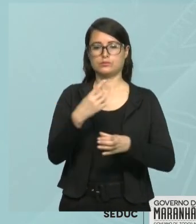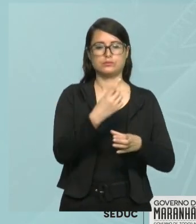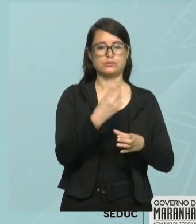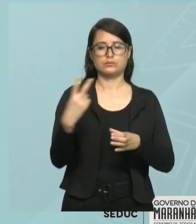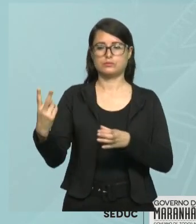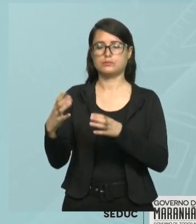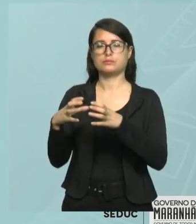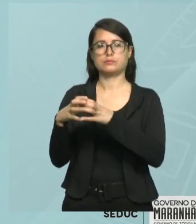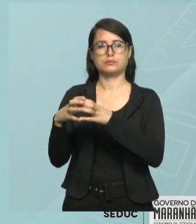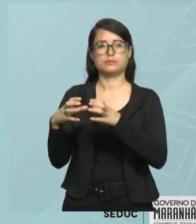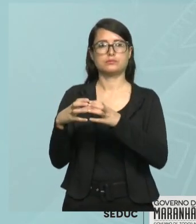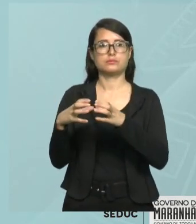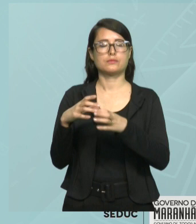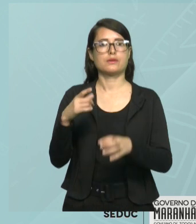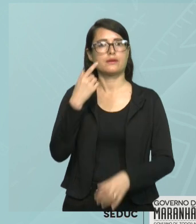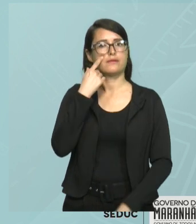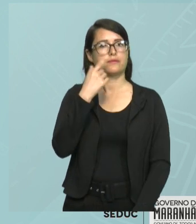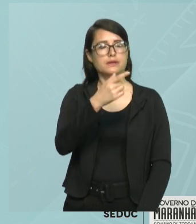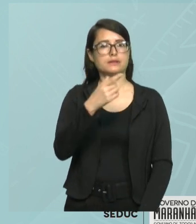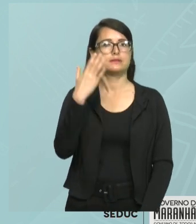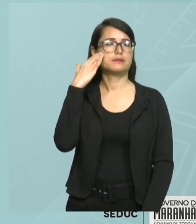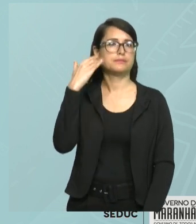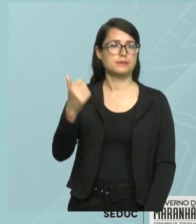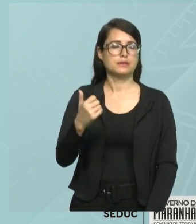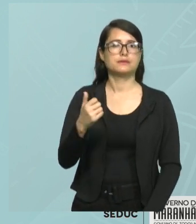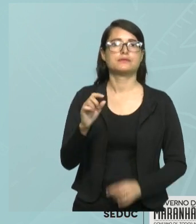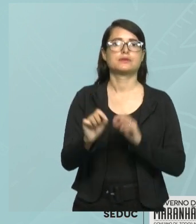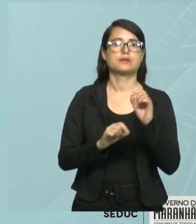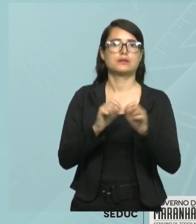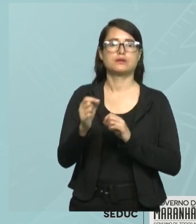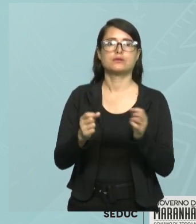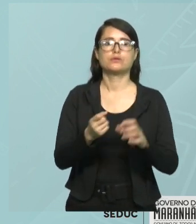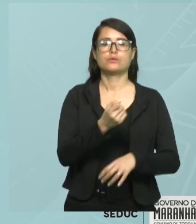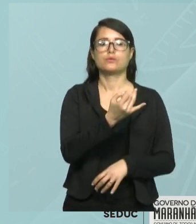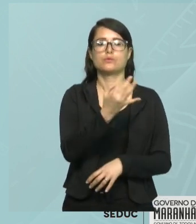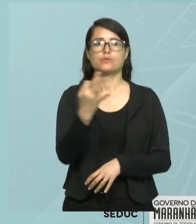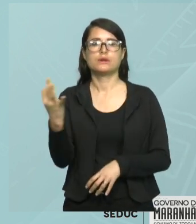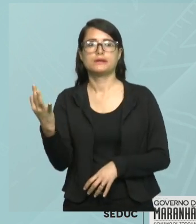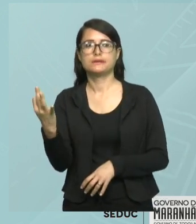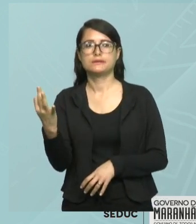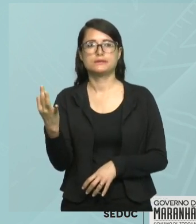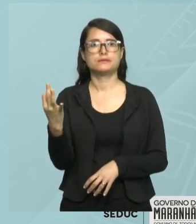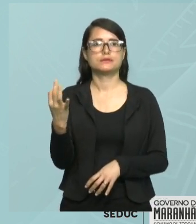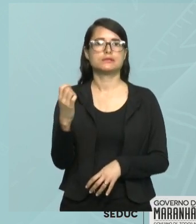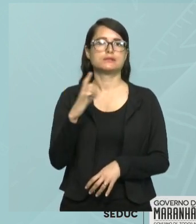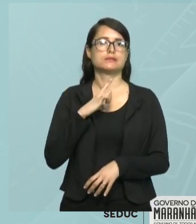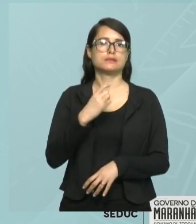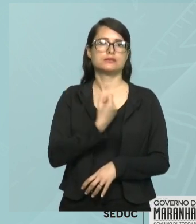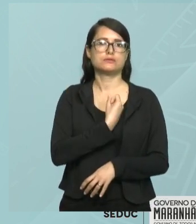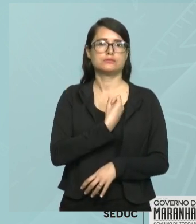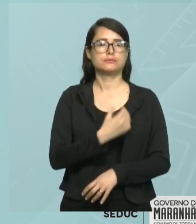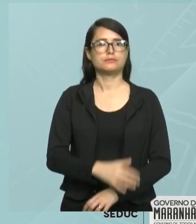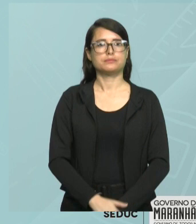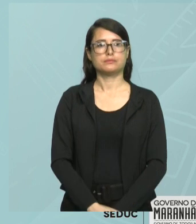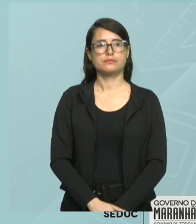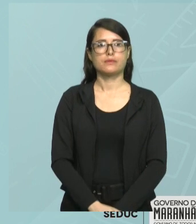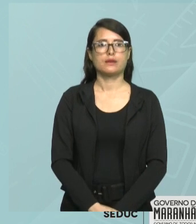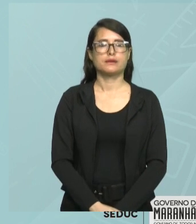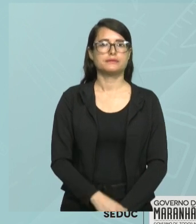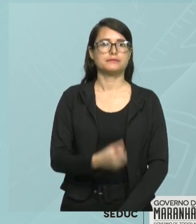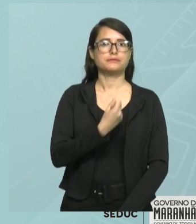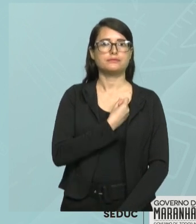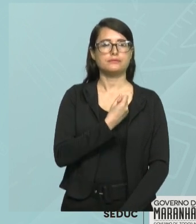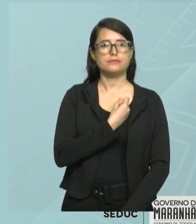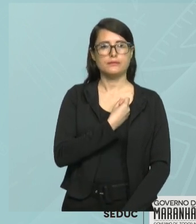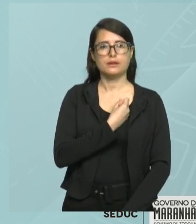importante eu saber prever qual é a quantidade de elementos que eu vou ter. Como é que vai funcionar isso? O número de